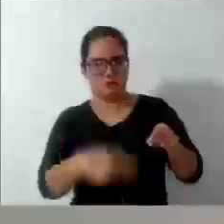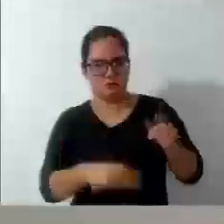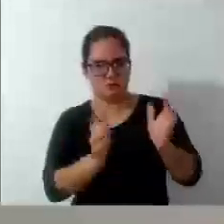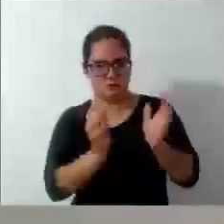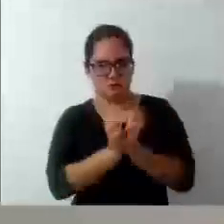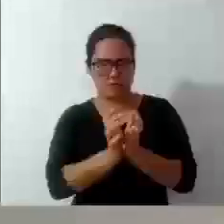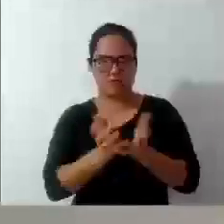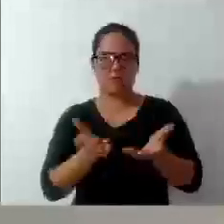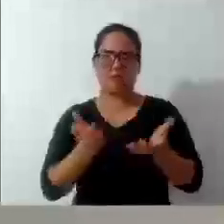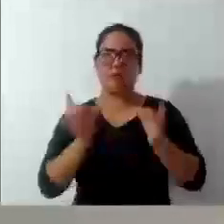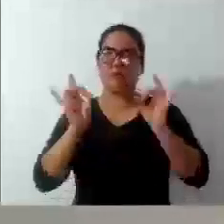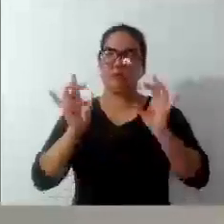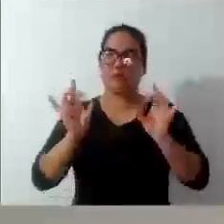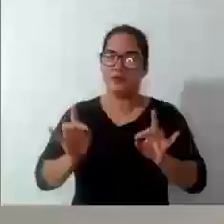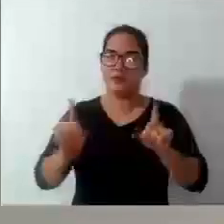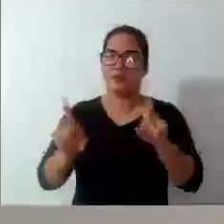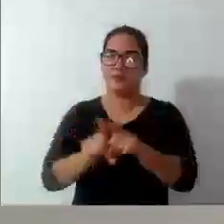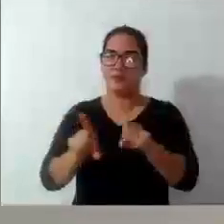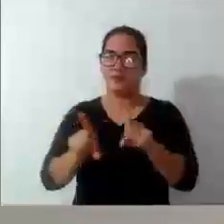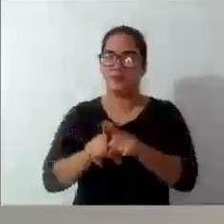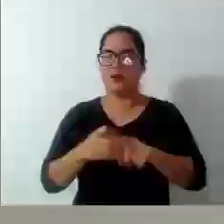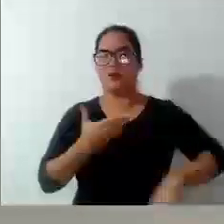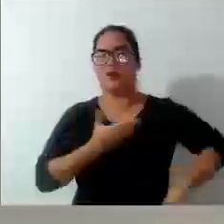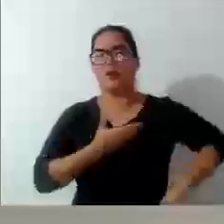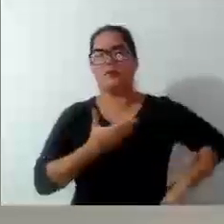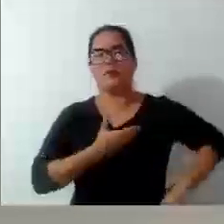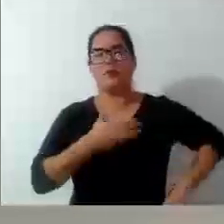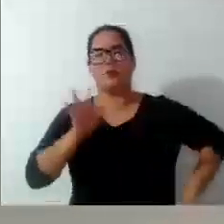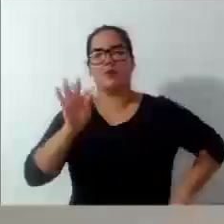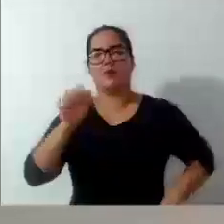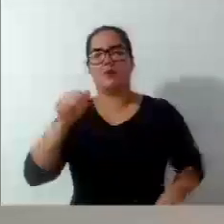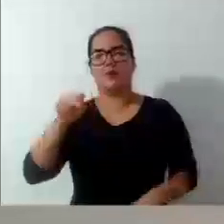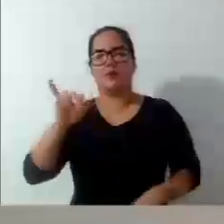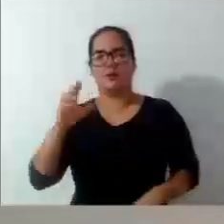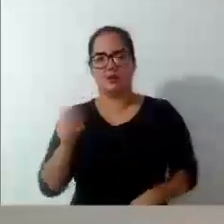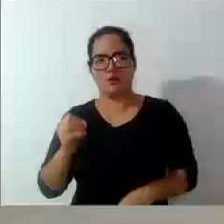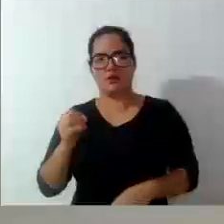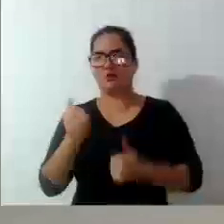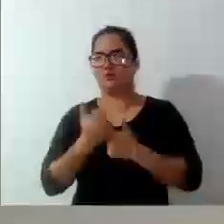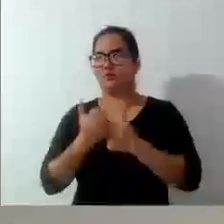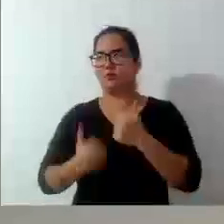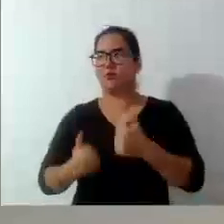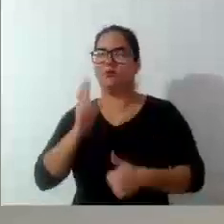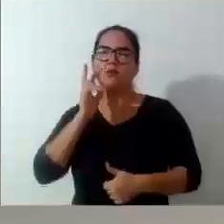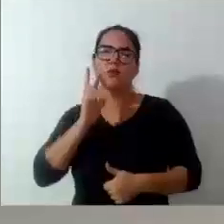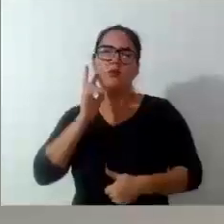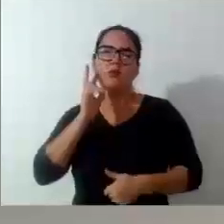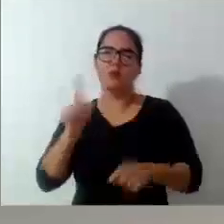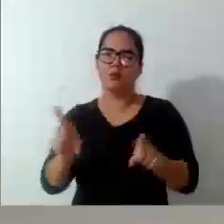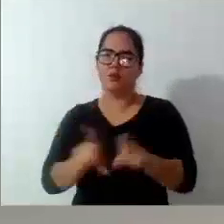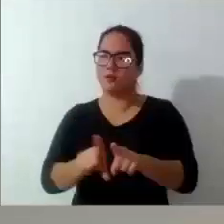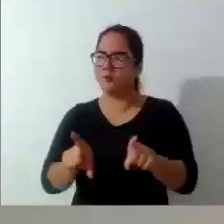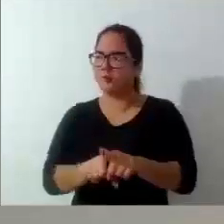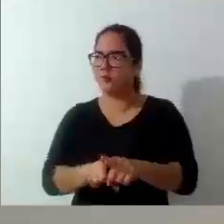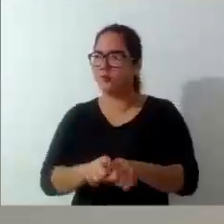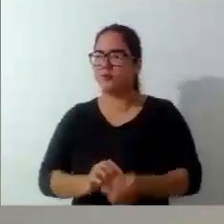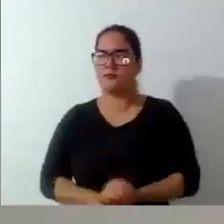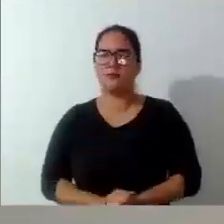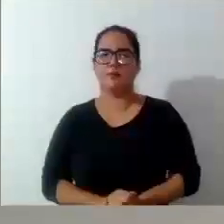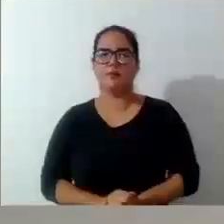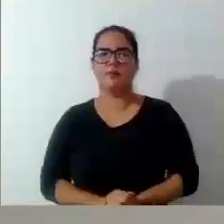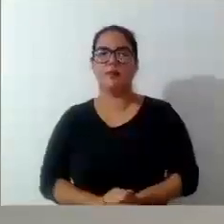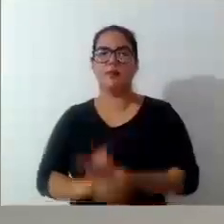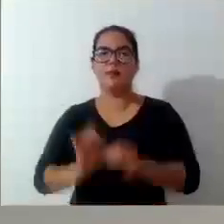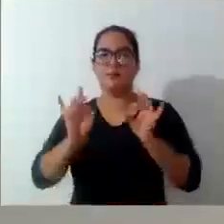maneira bem especial o meu amigo Tranquinho, suplente de vereador também. E mais especial